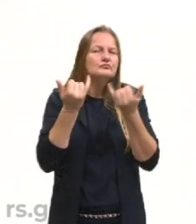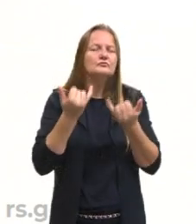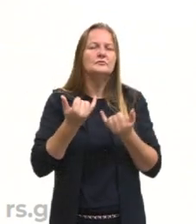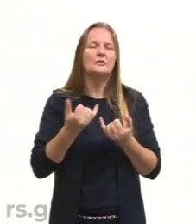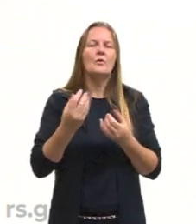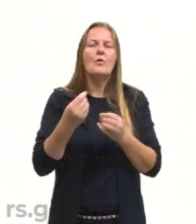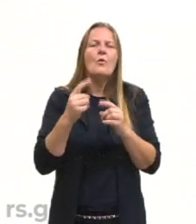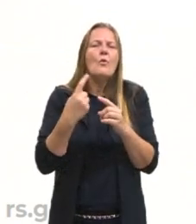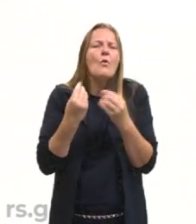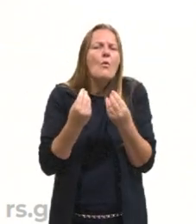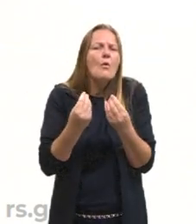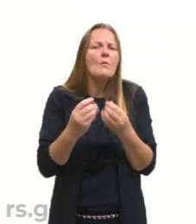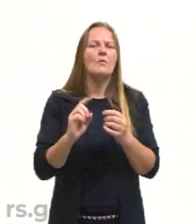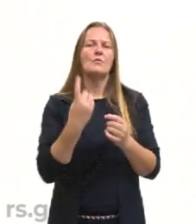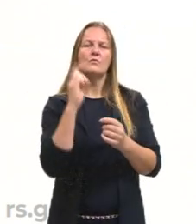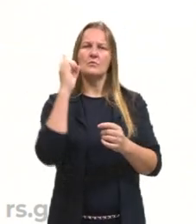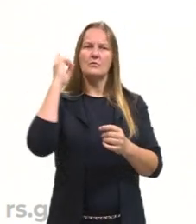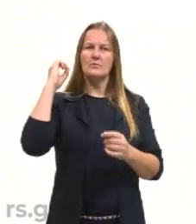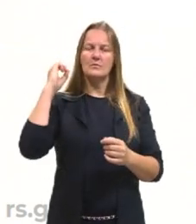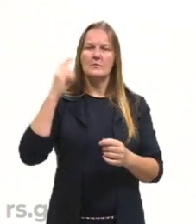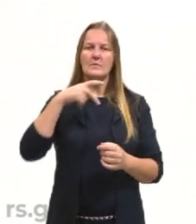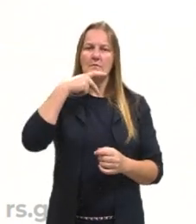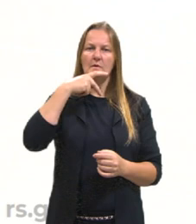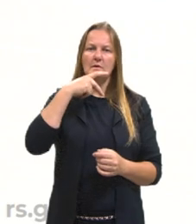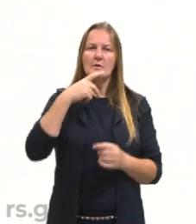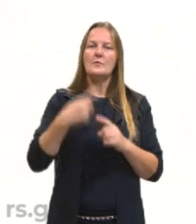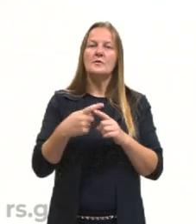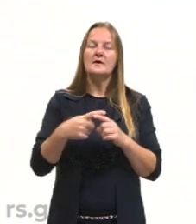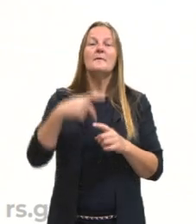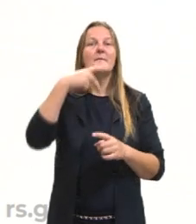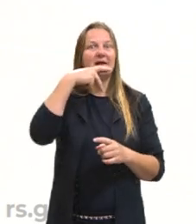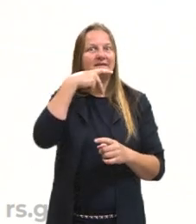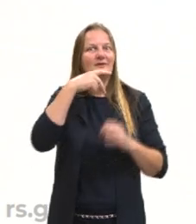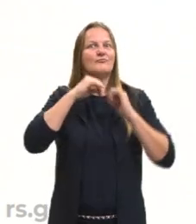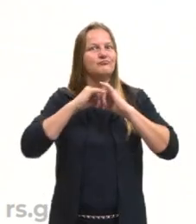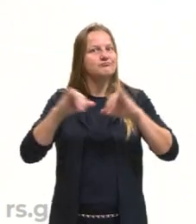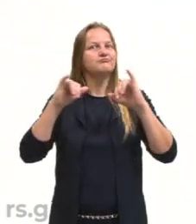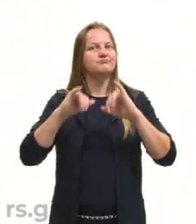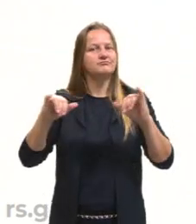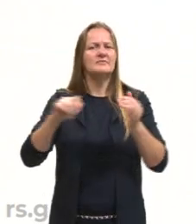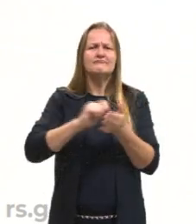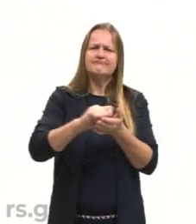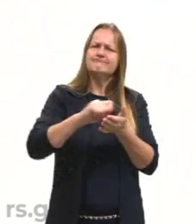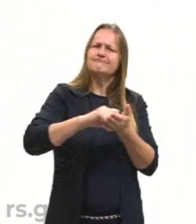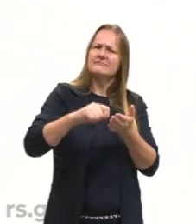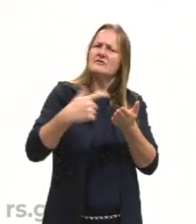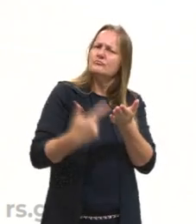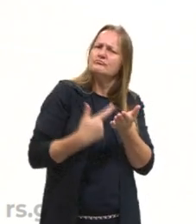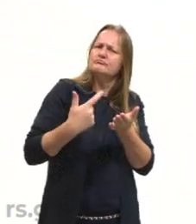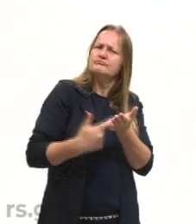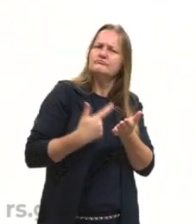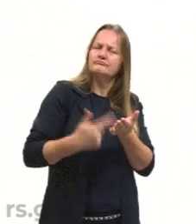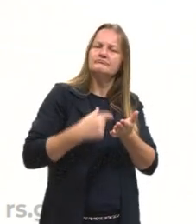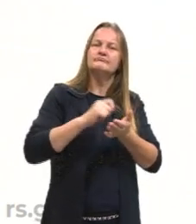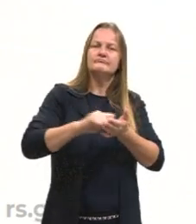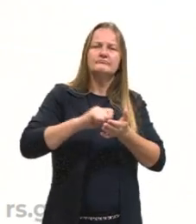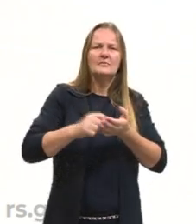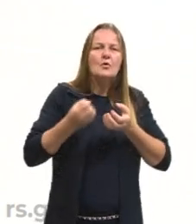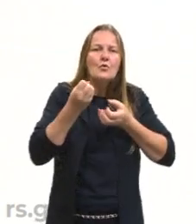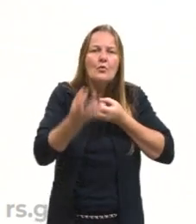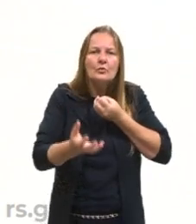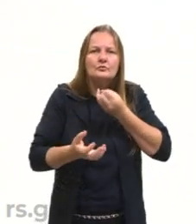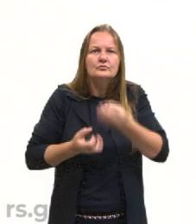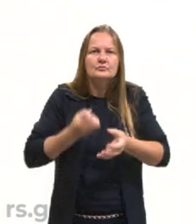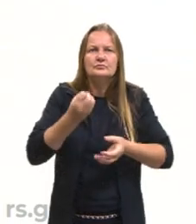era, ou como o Platão contou, através do Platão. Ele escreve vários livros contando as passagens de